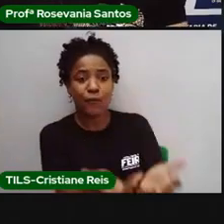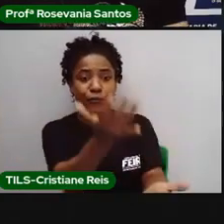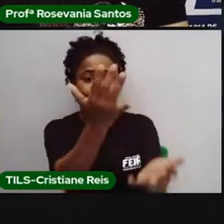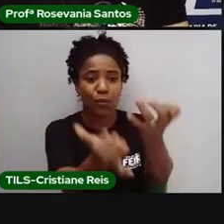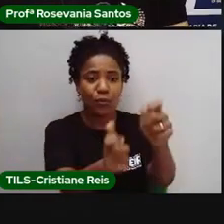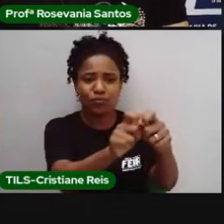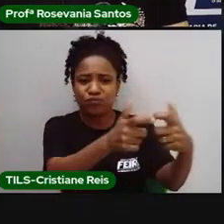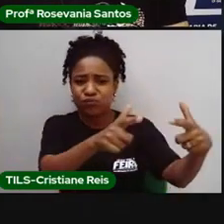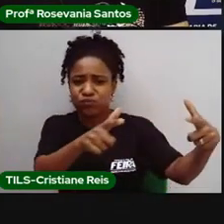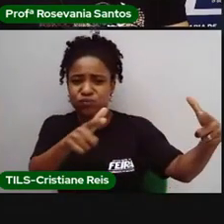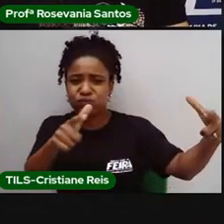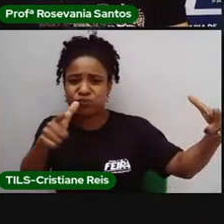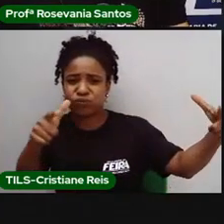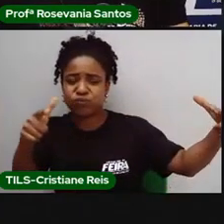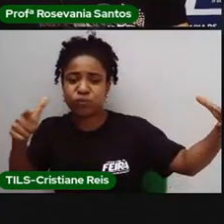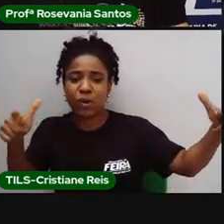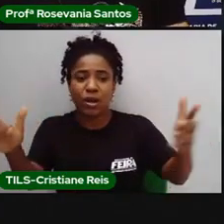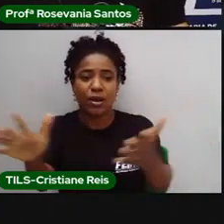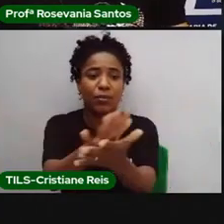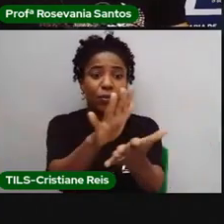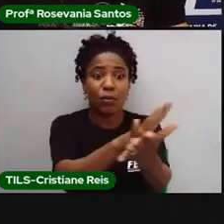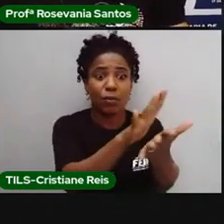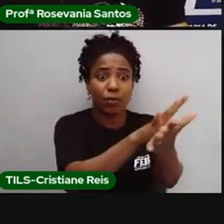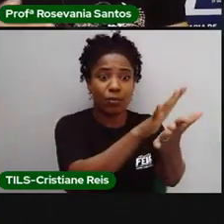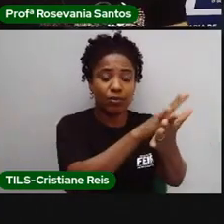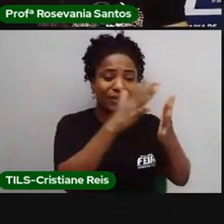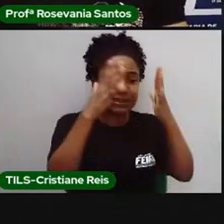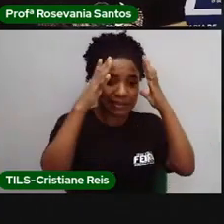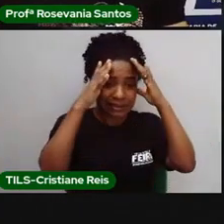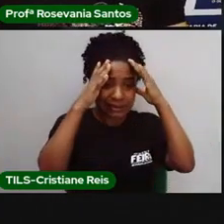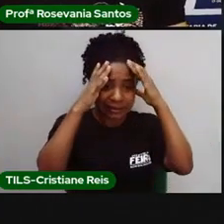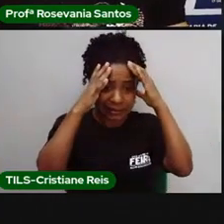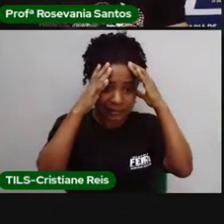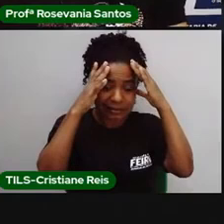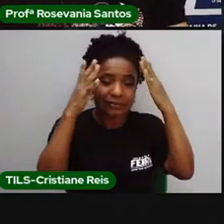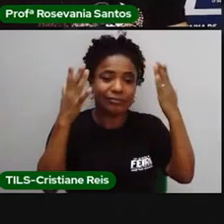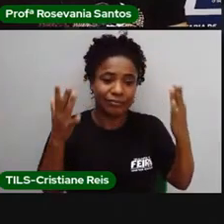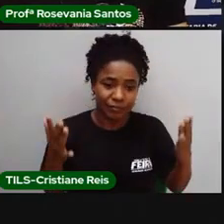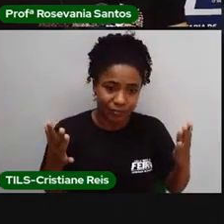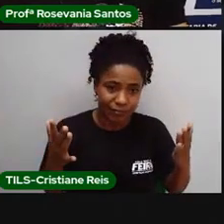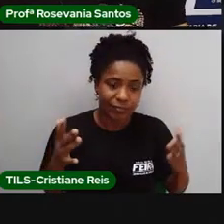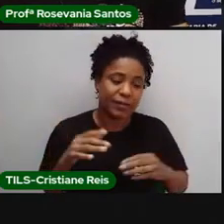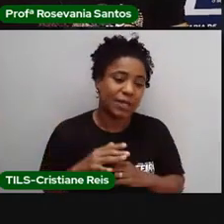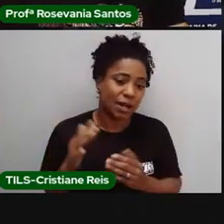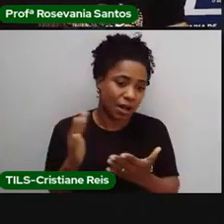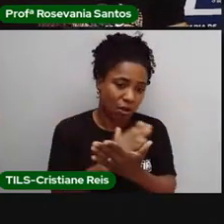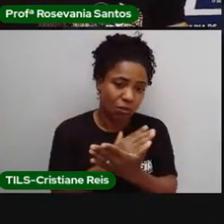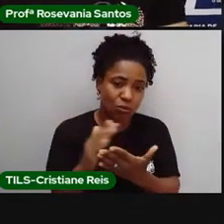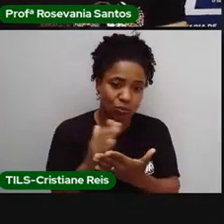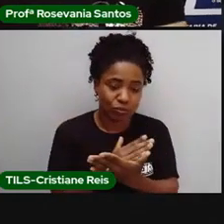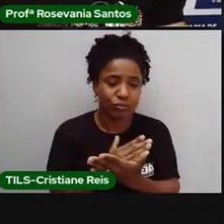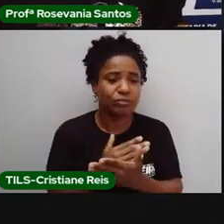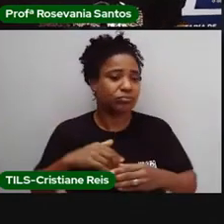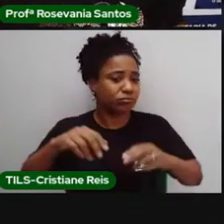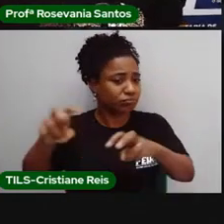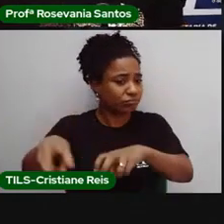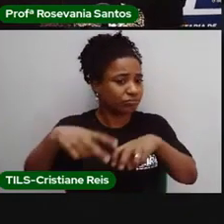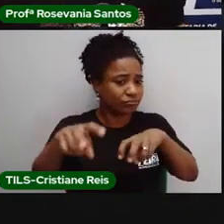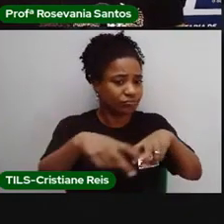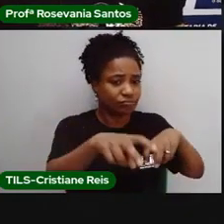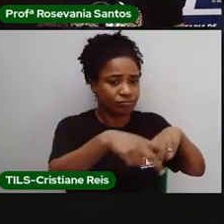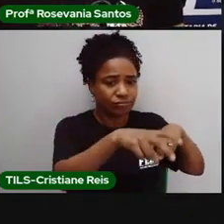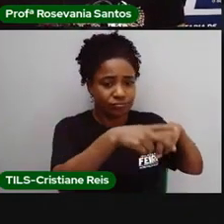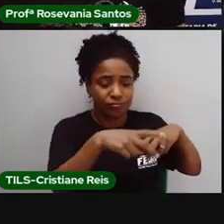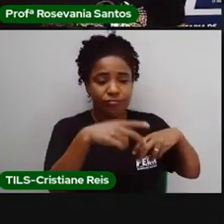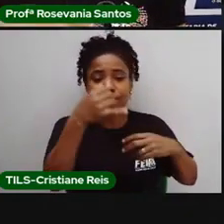desmatar. E, por fim, às vezes, né, os grandes proprietários, né, os lásticos de áreas fazem isso para poder adentrar na área de